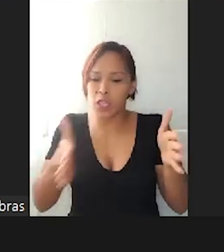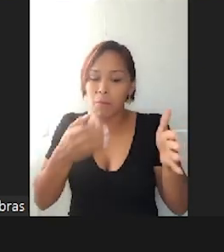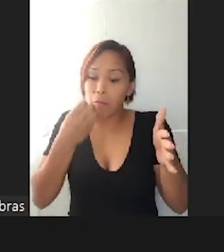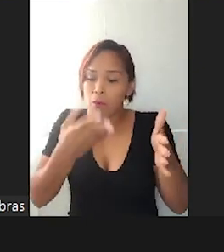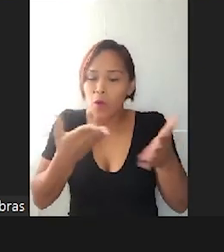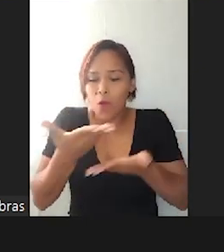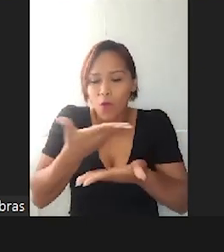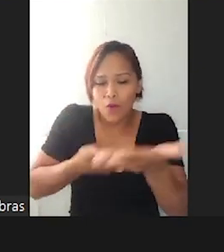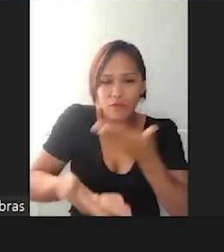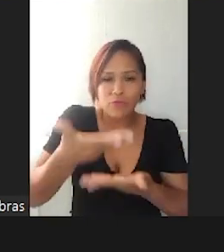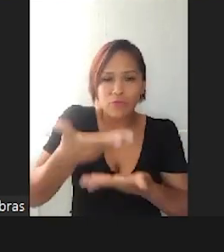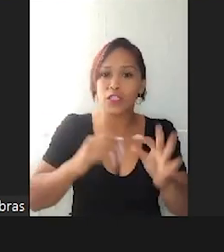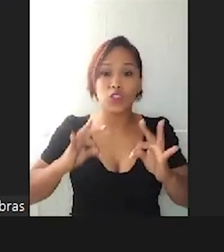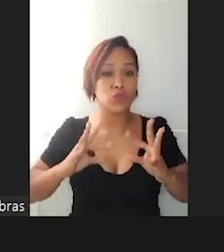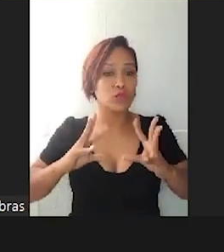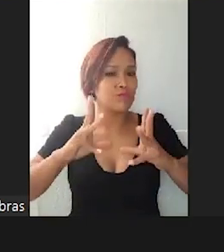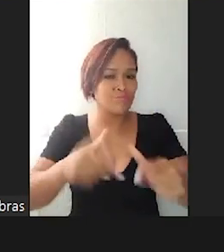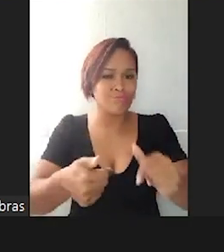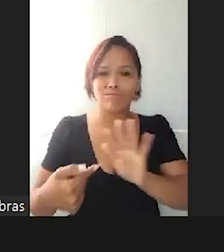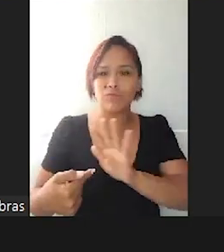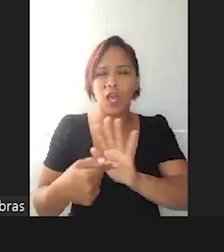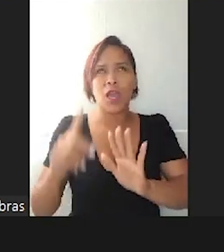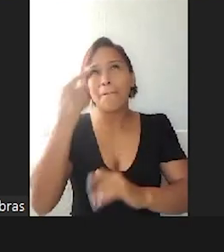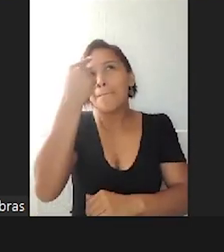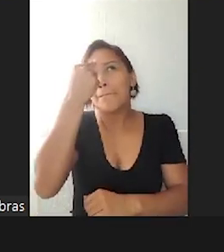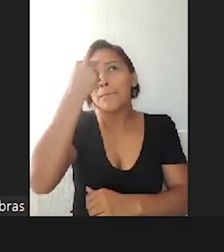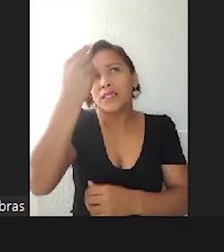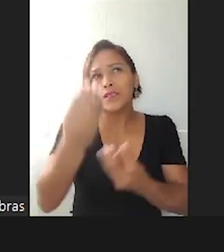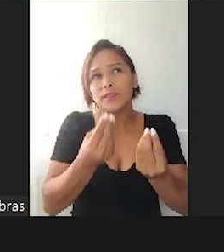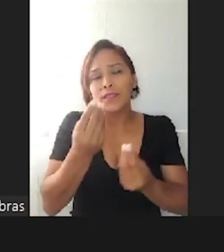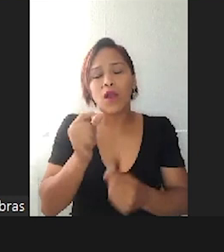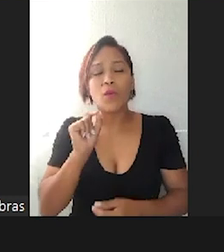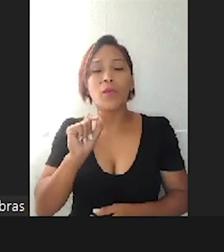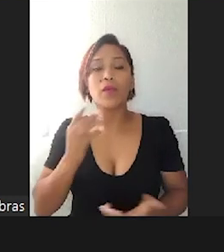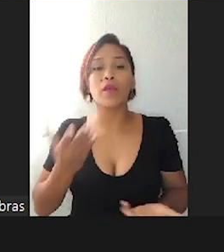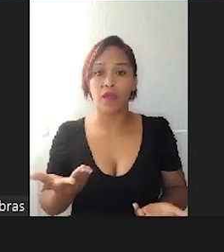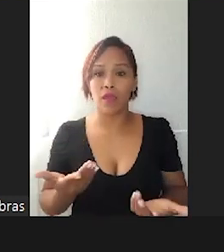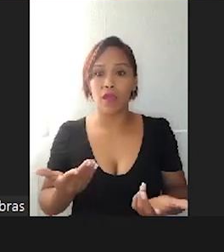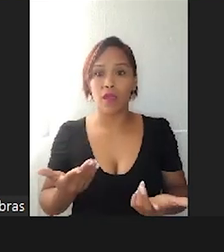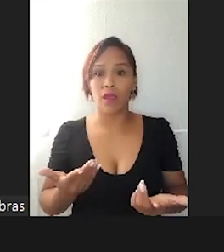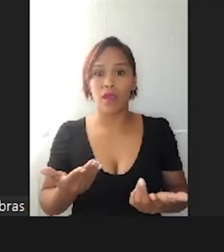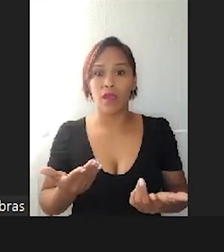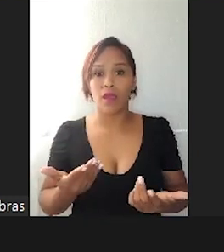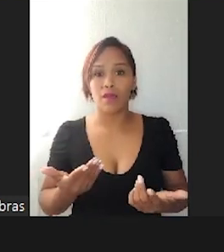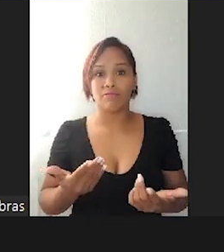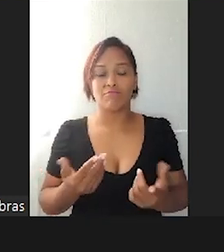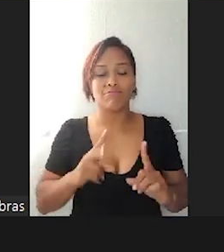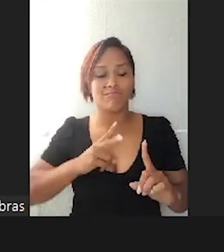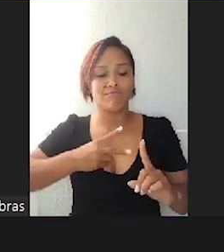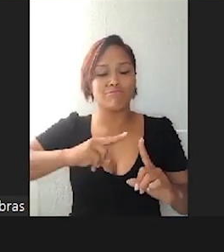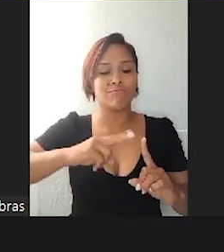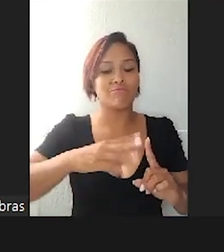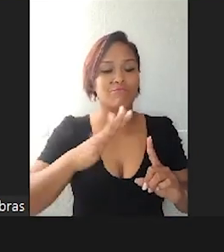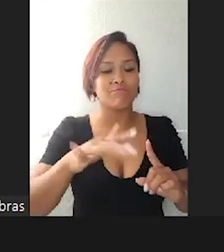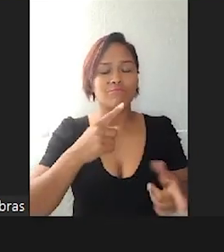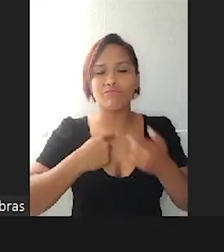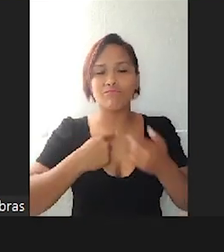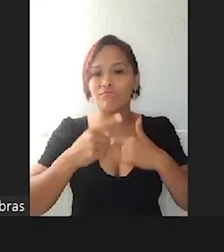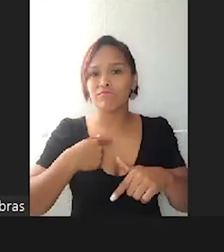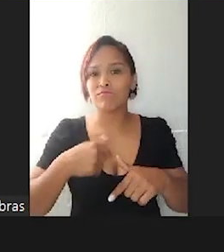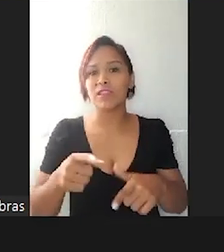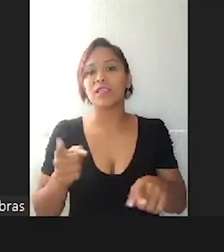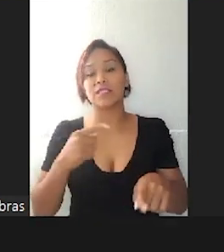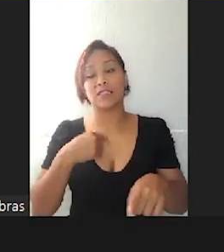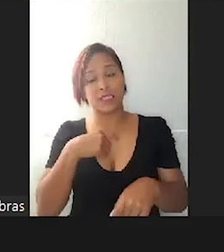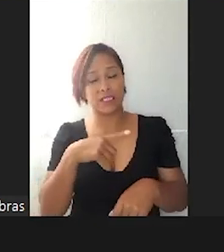Tudo isso traz para nós expectativas. Então, se eu estou dando tudo